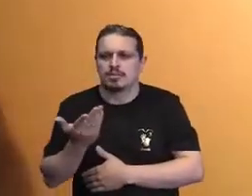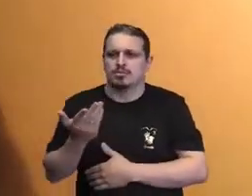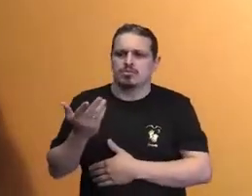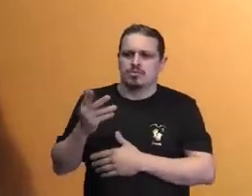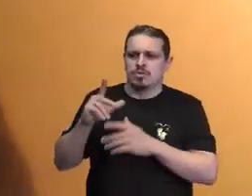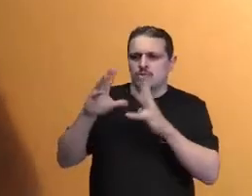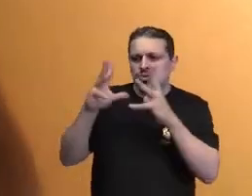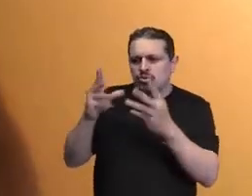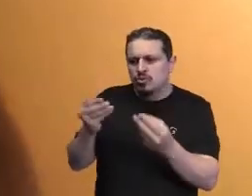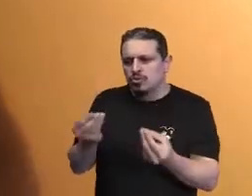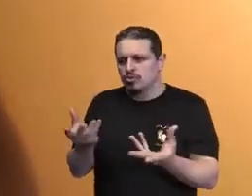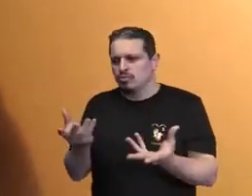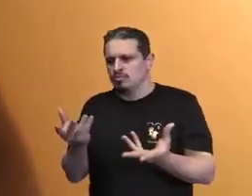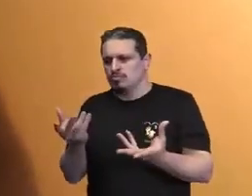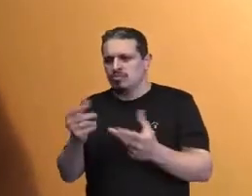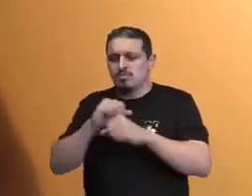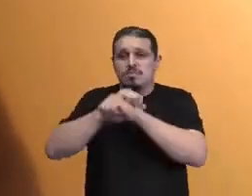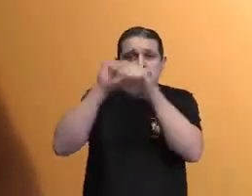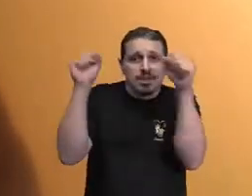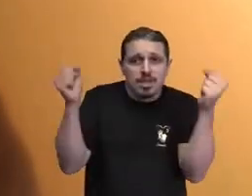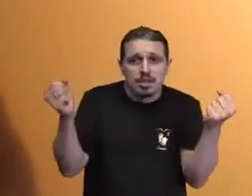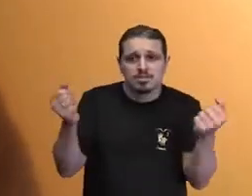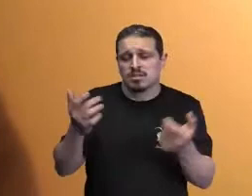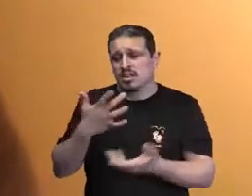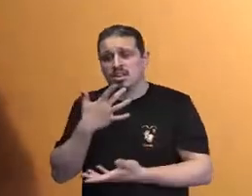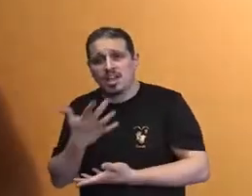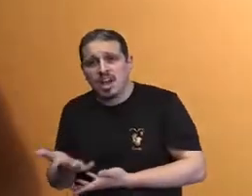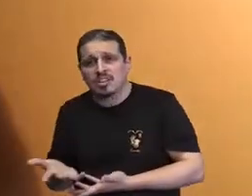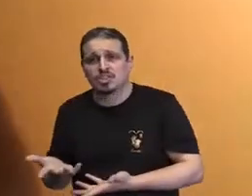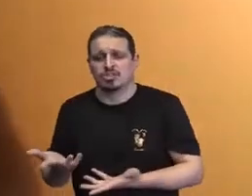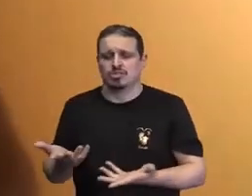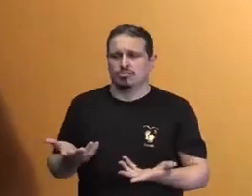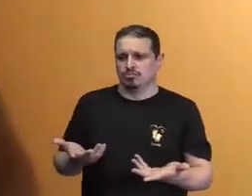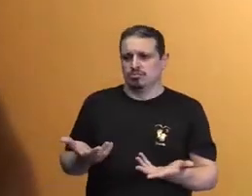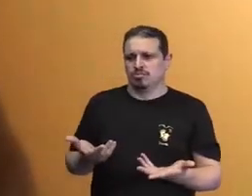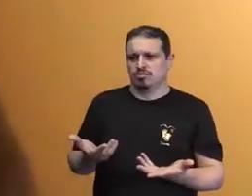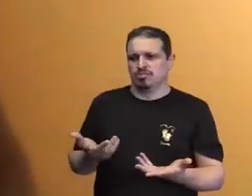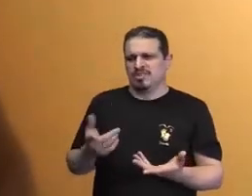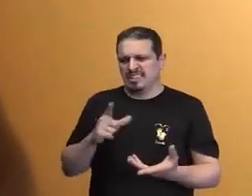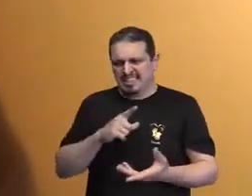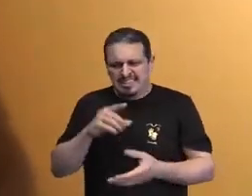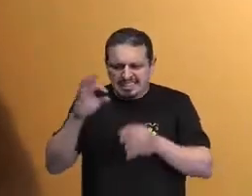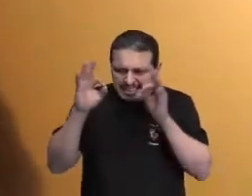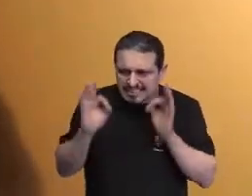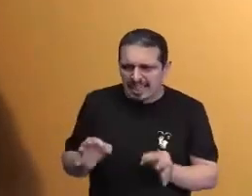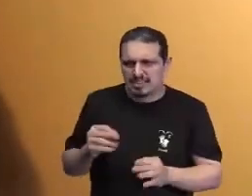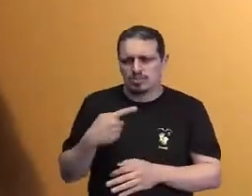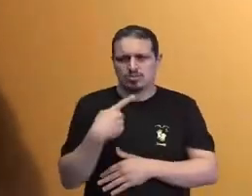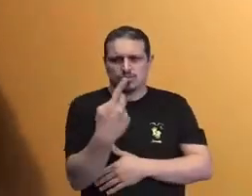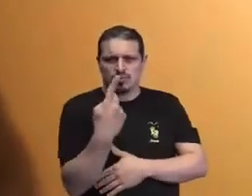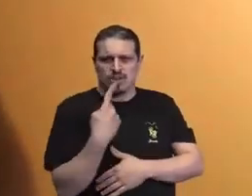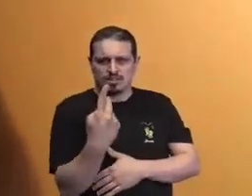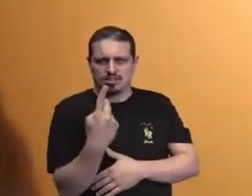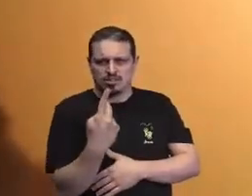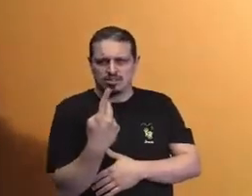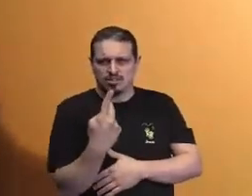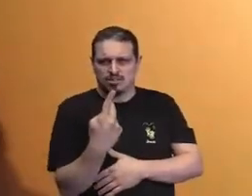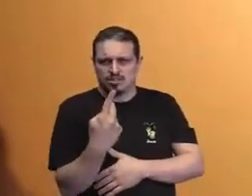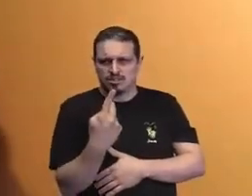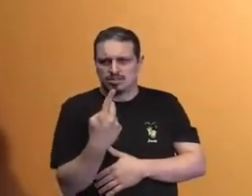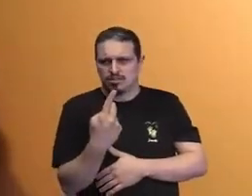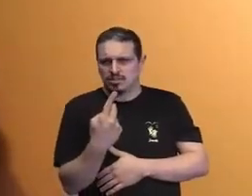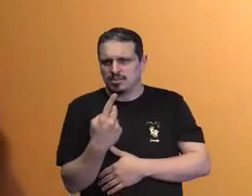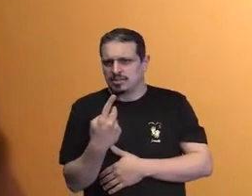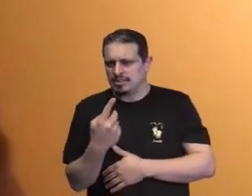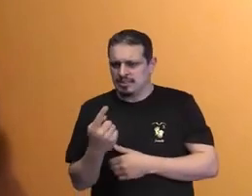dois períodos, ou saísse para o horário do jantar, era muito provável que você e eu procurássemos voltar para onde já